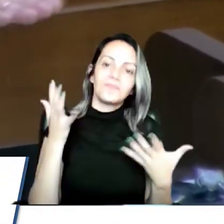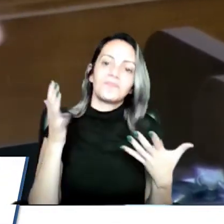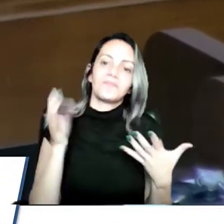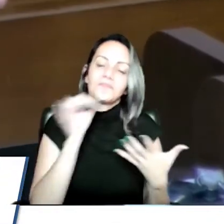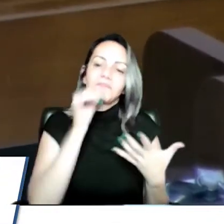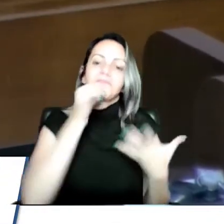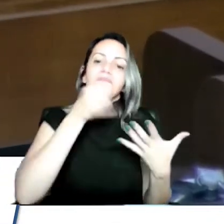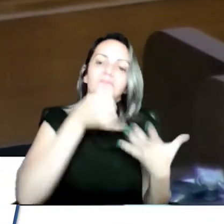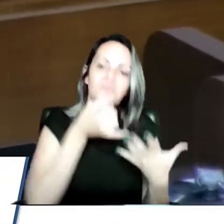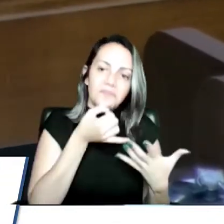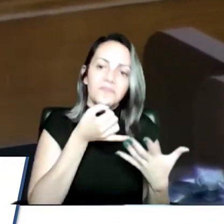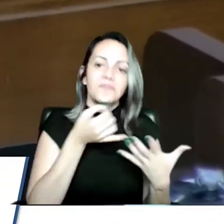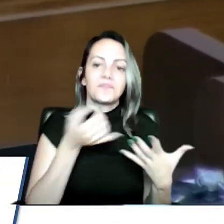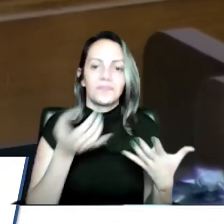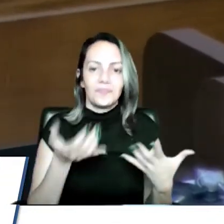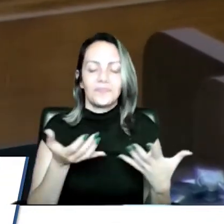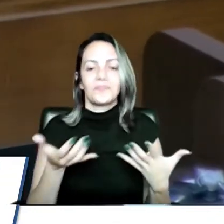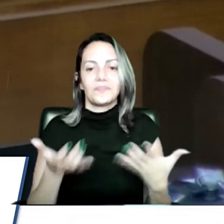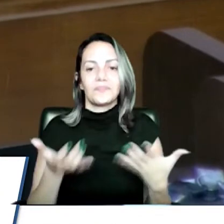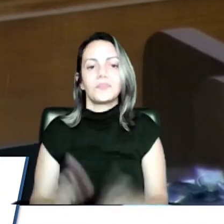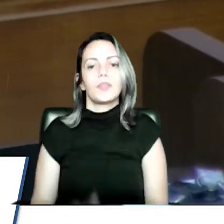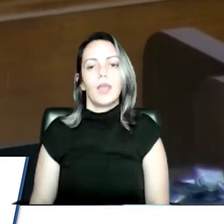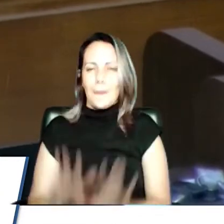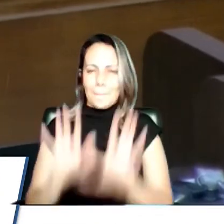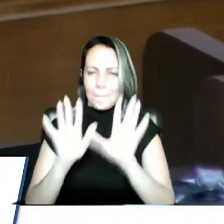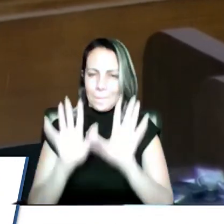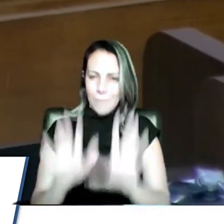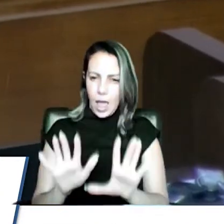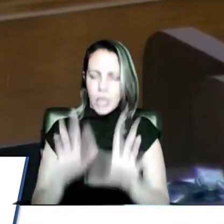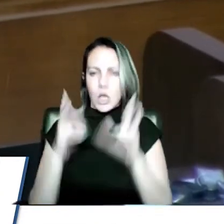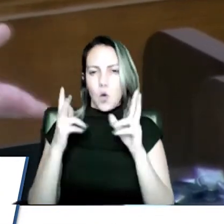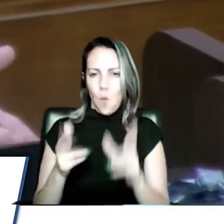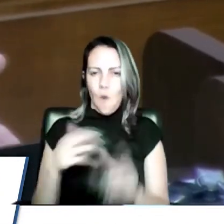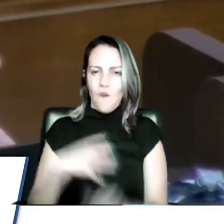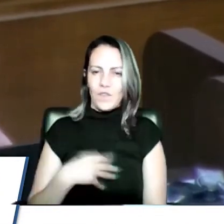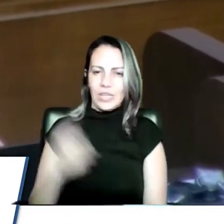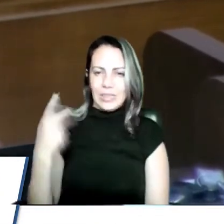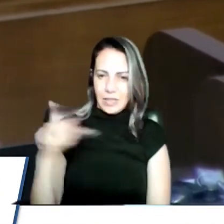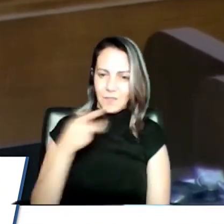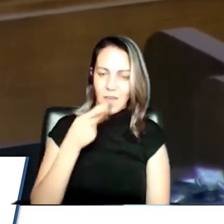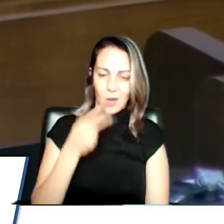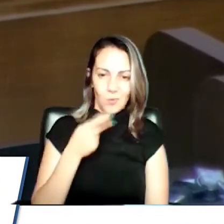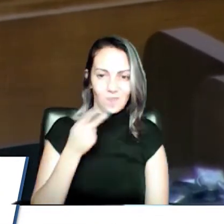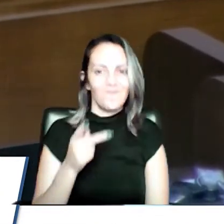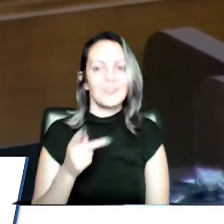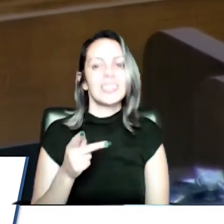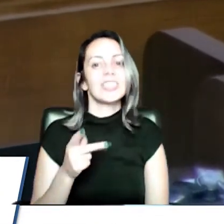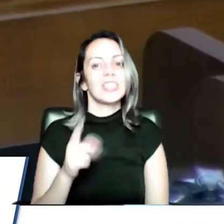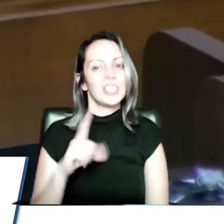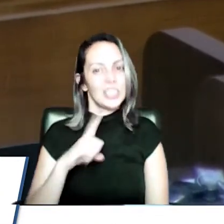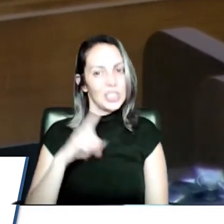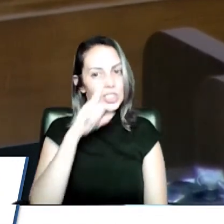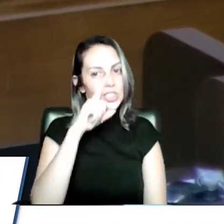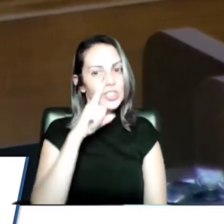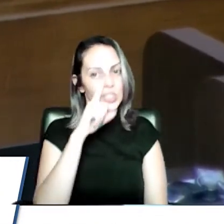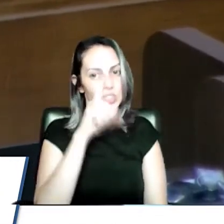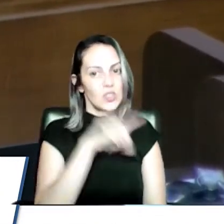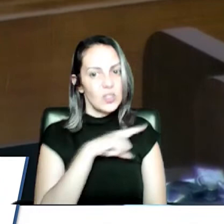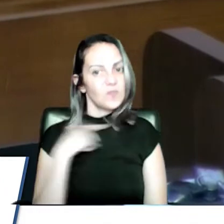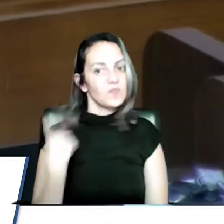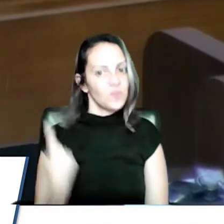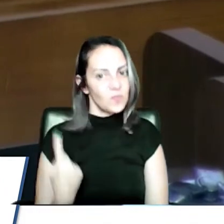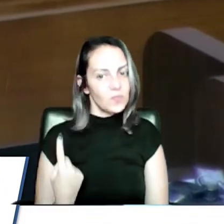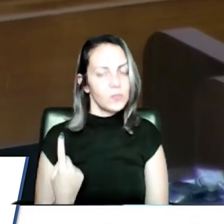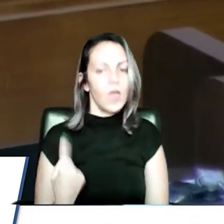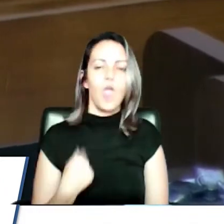houve o que já foi falado, igual a filha dele se lamentando que poderia ter até o óbito, a gente não sabe. Estava comentando com o presidente aqui,